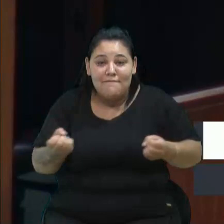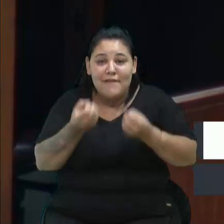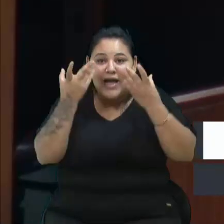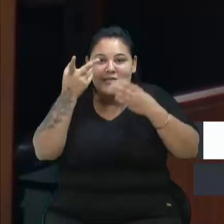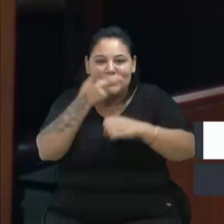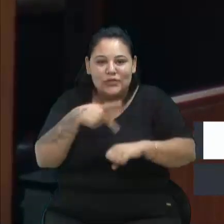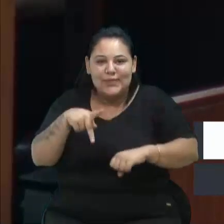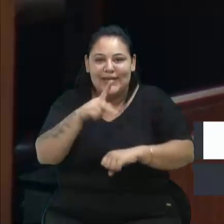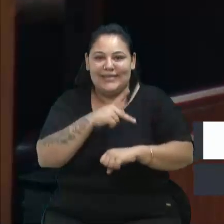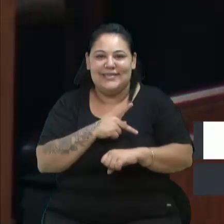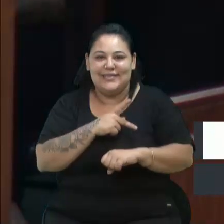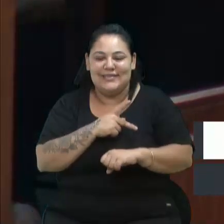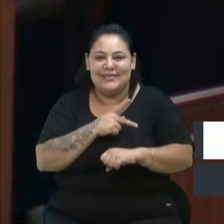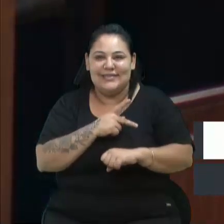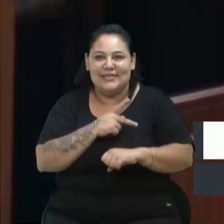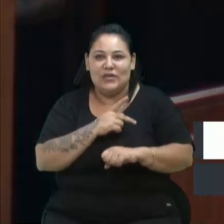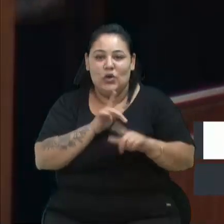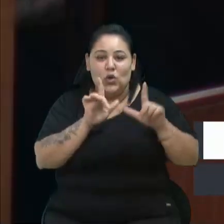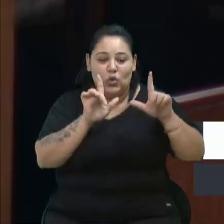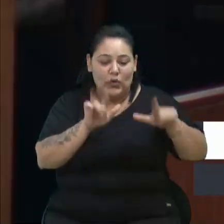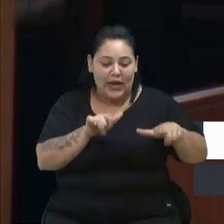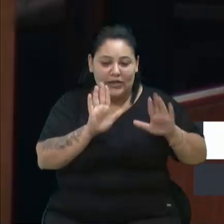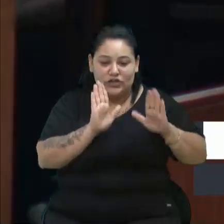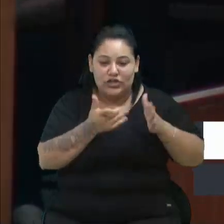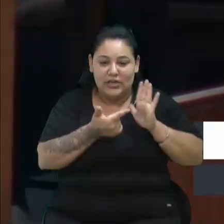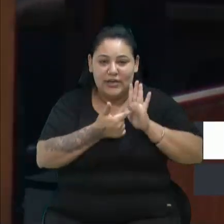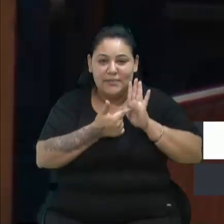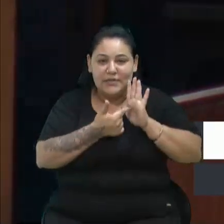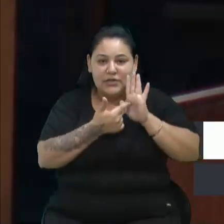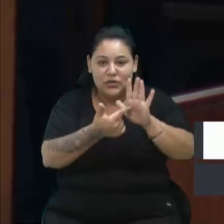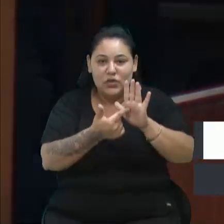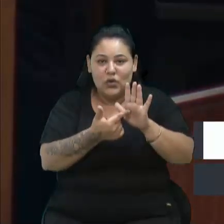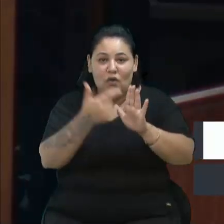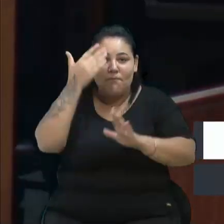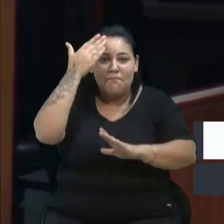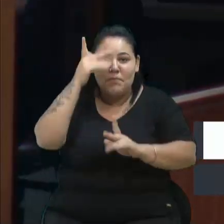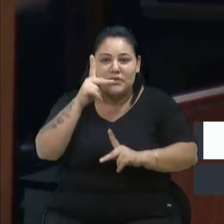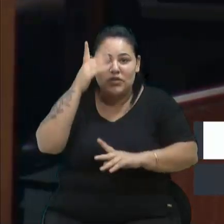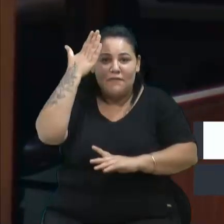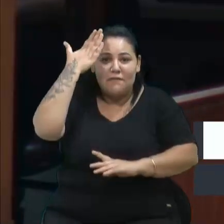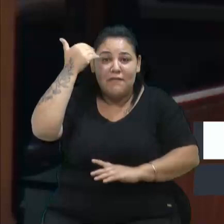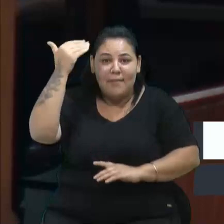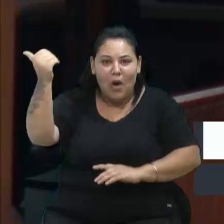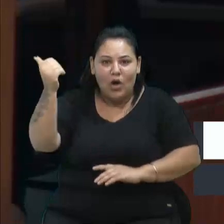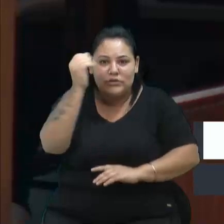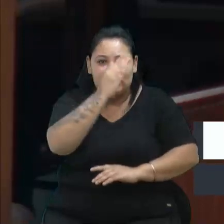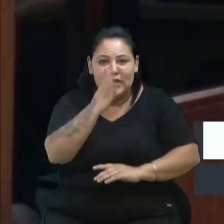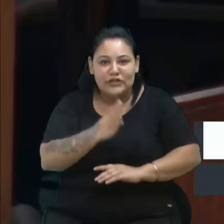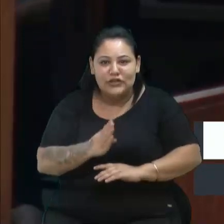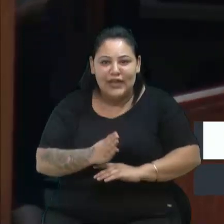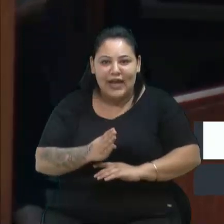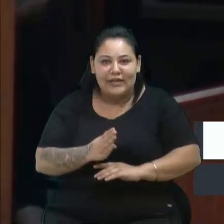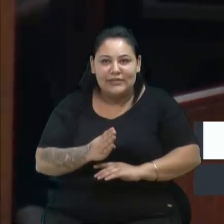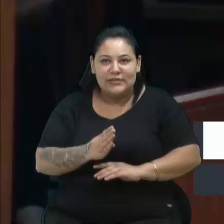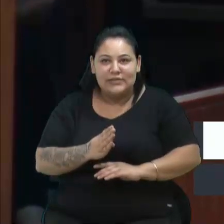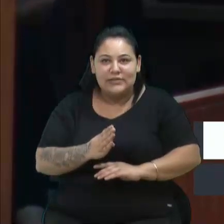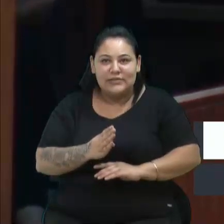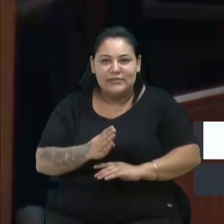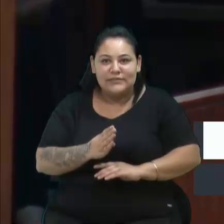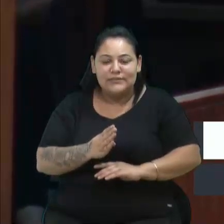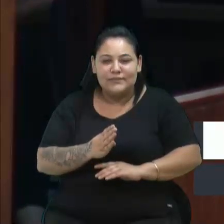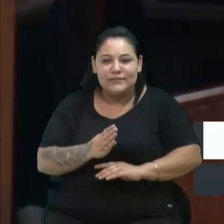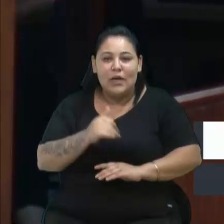O lugar onde já se apresentou grandes artistas de nível nacional e internacional, como Ivete